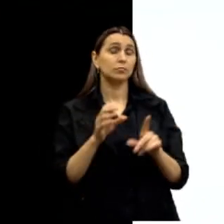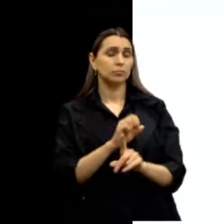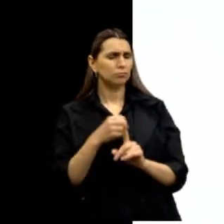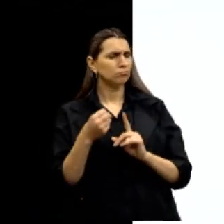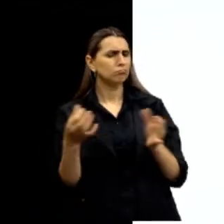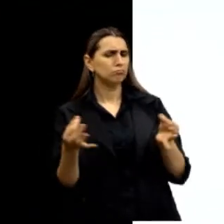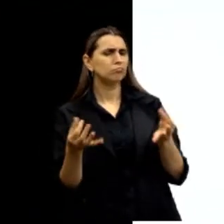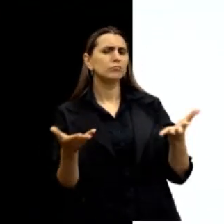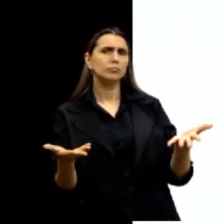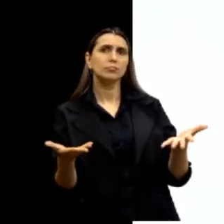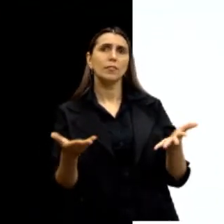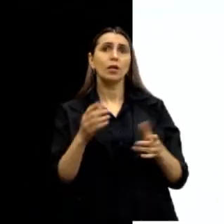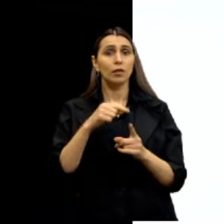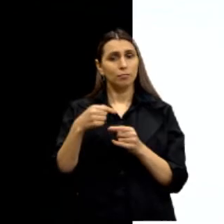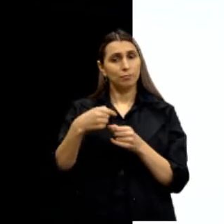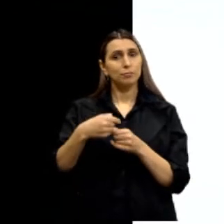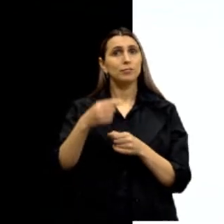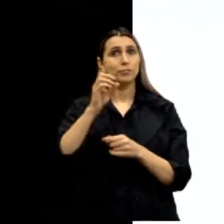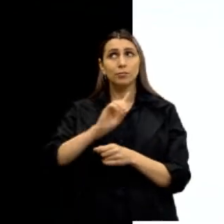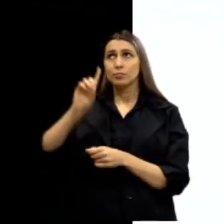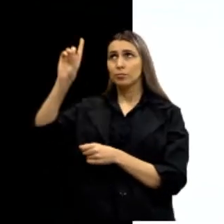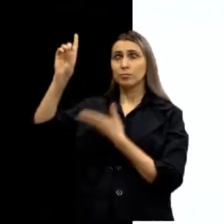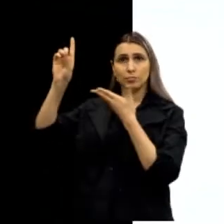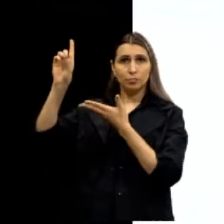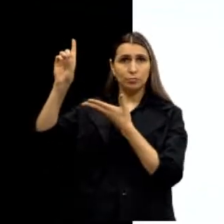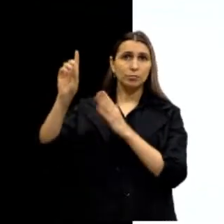perfeita é essa? É a Cidade de Deus,